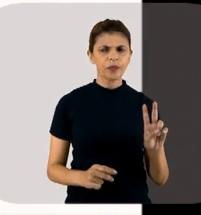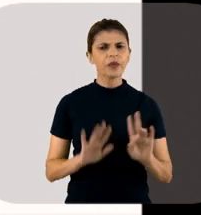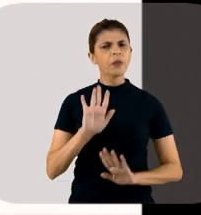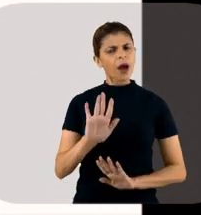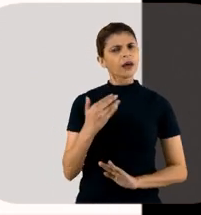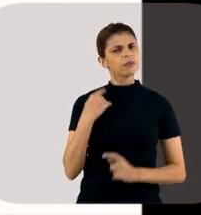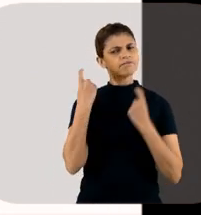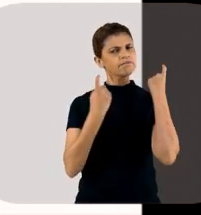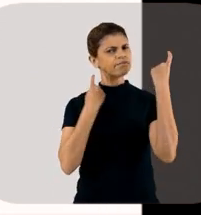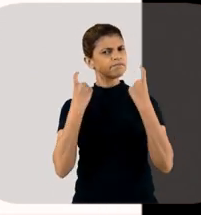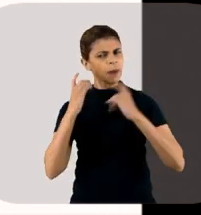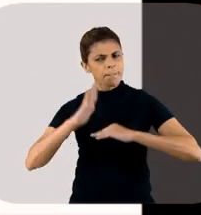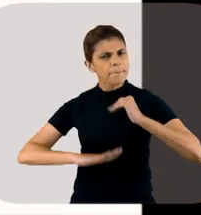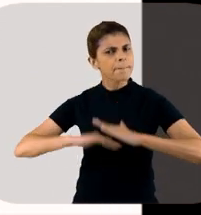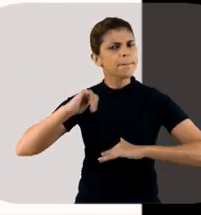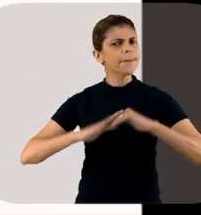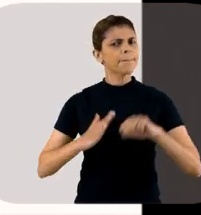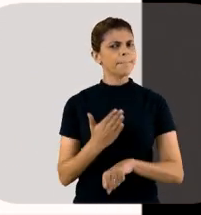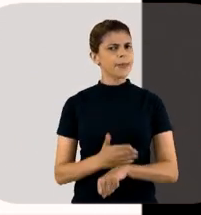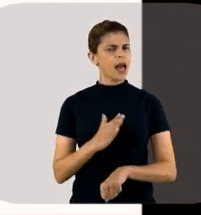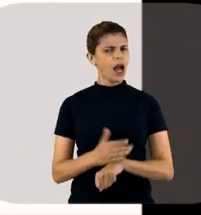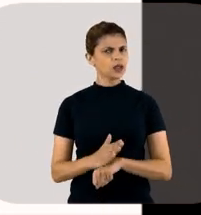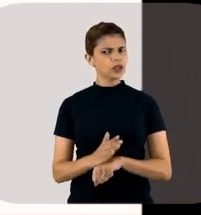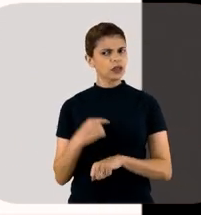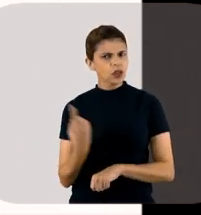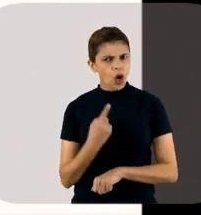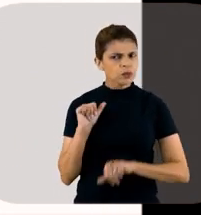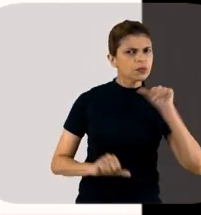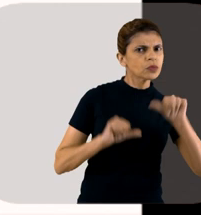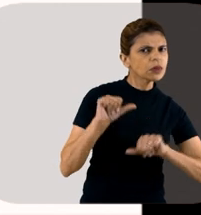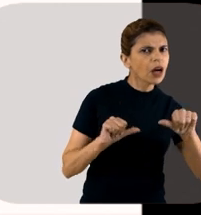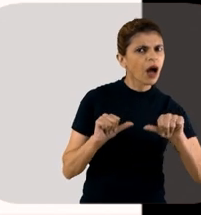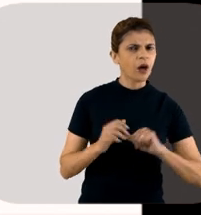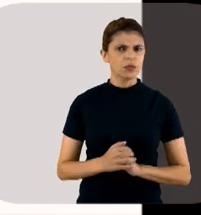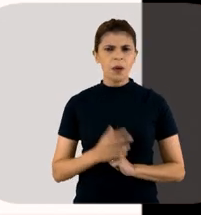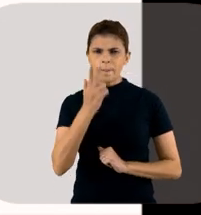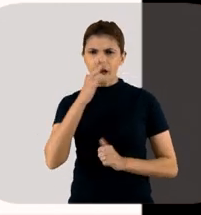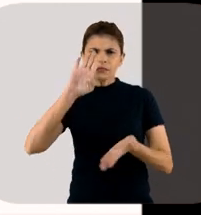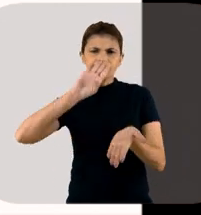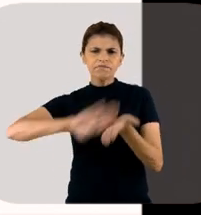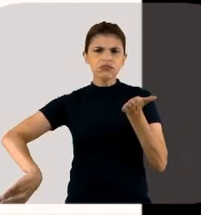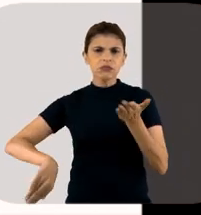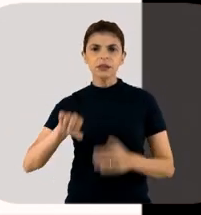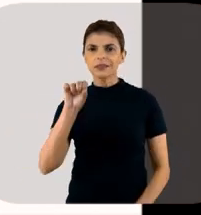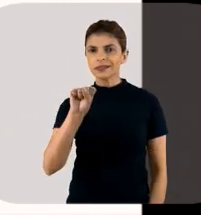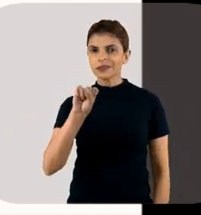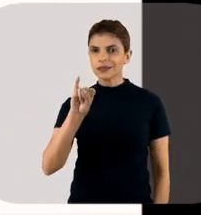conceito, no nosso dia a dia, no beira-leito, a gente tirou o SIRS?